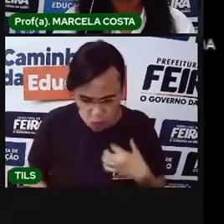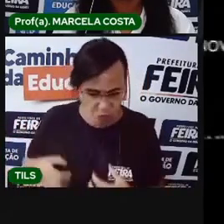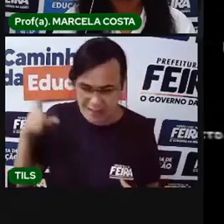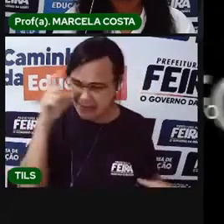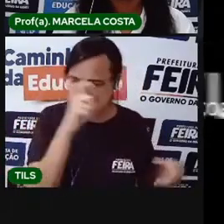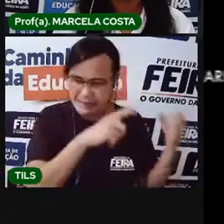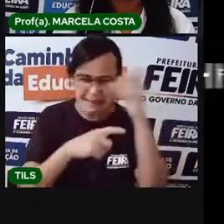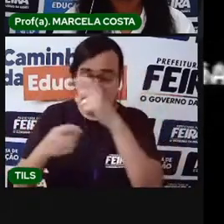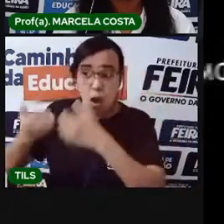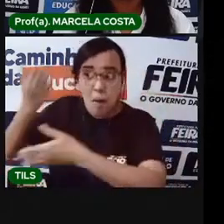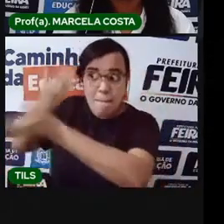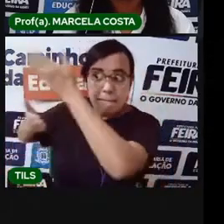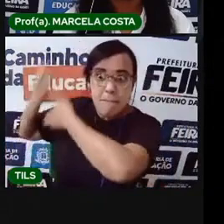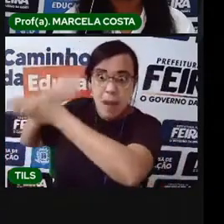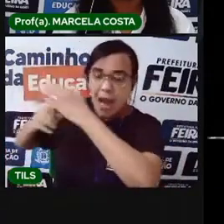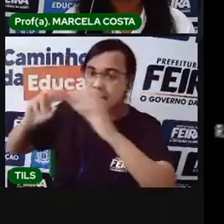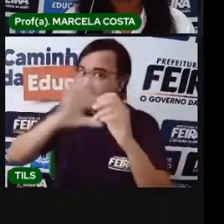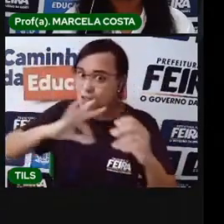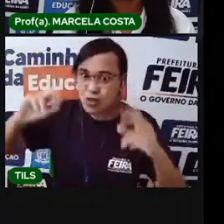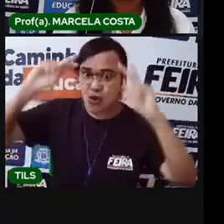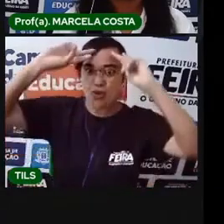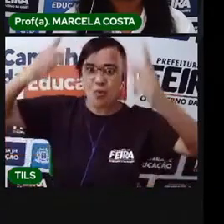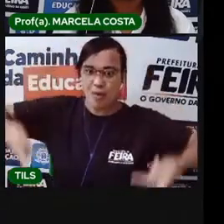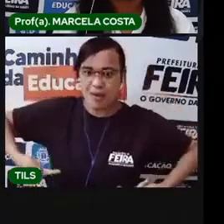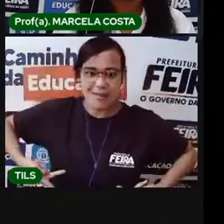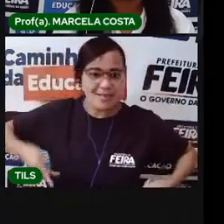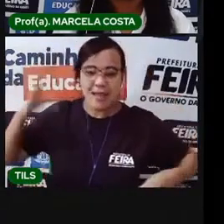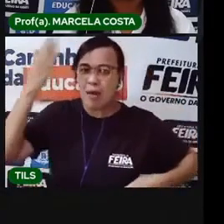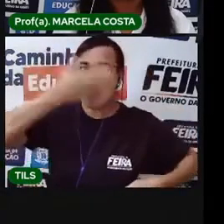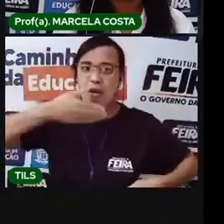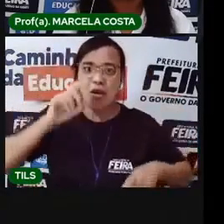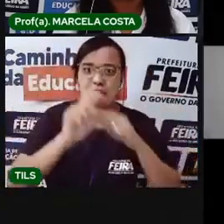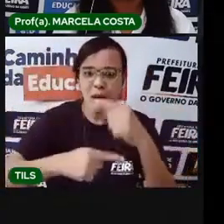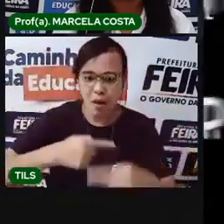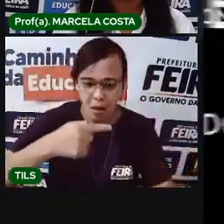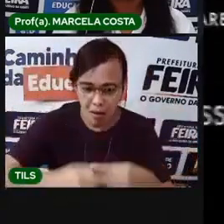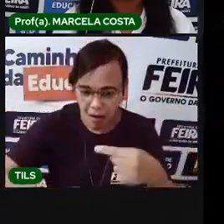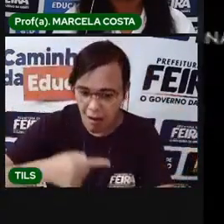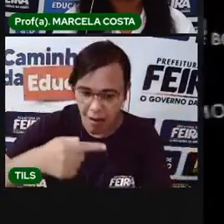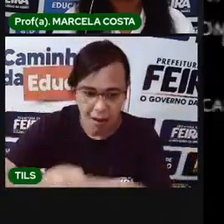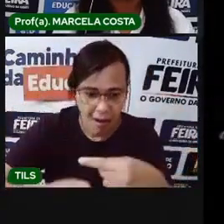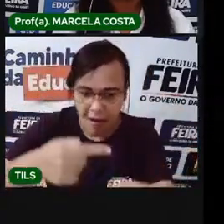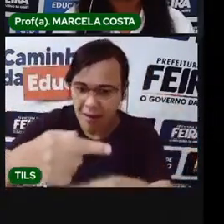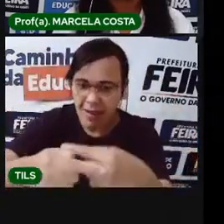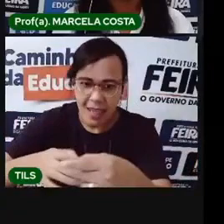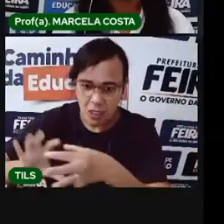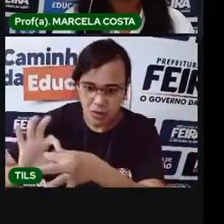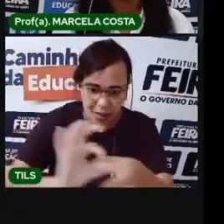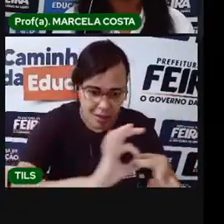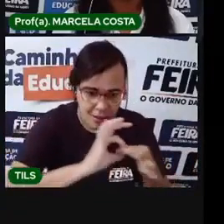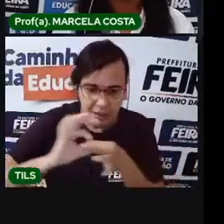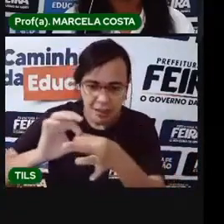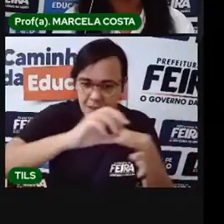toda a humanidade que se reapresenta a cada geração, nos conectando com memórias distantes.